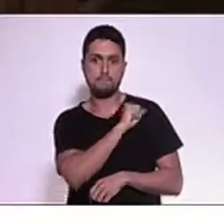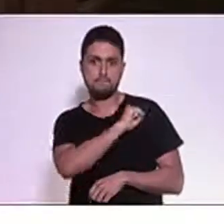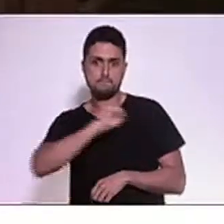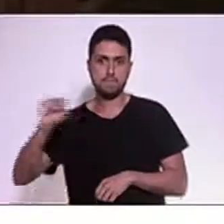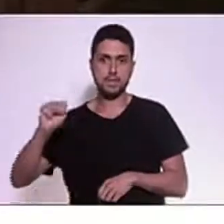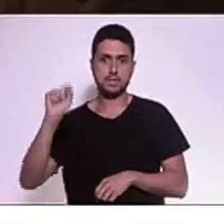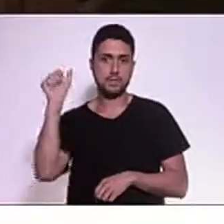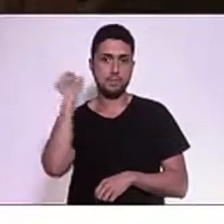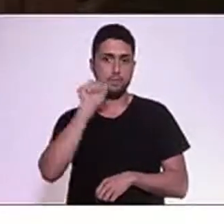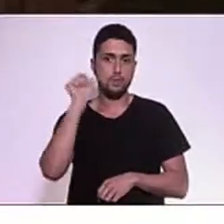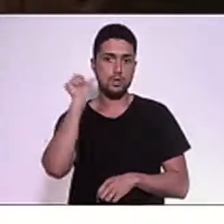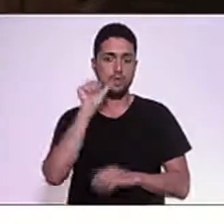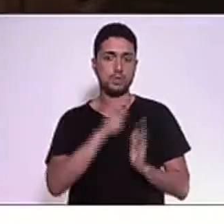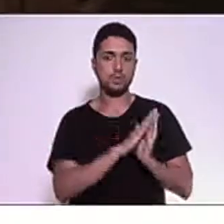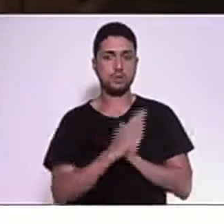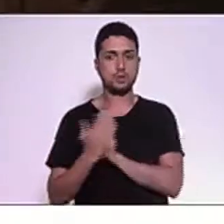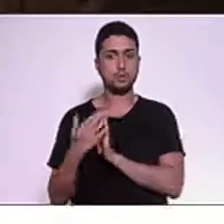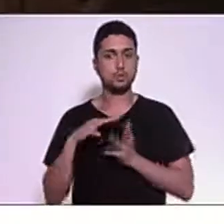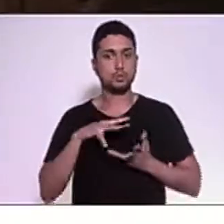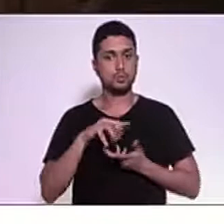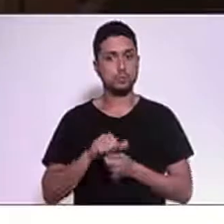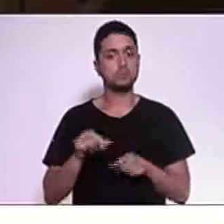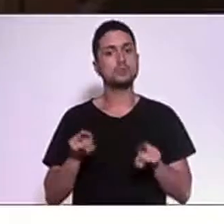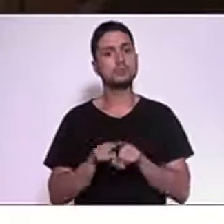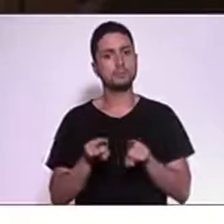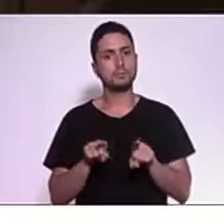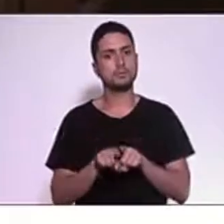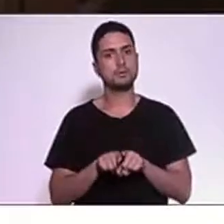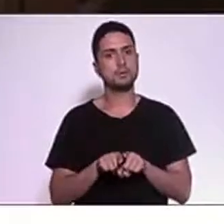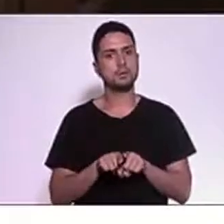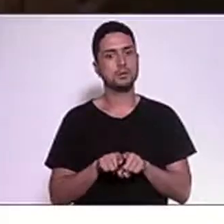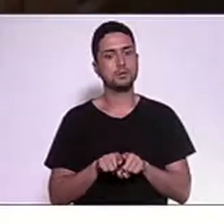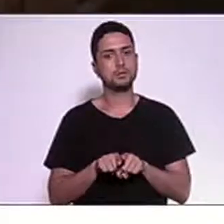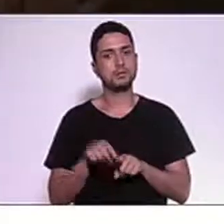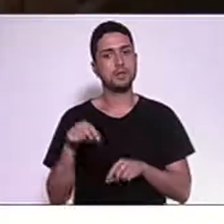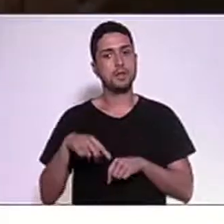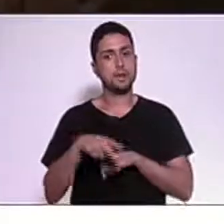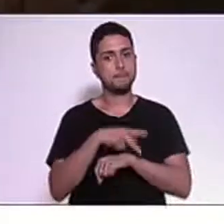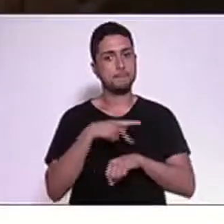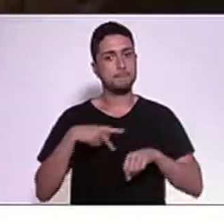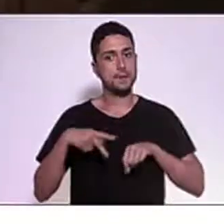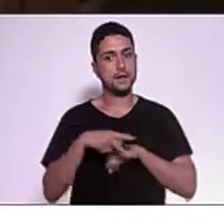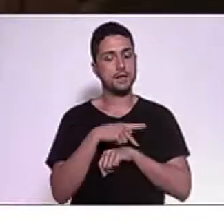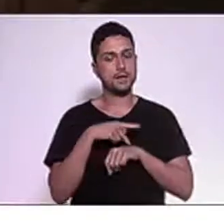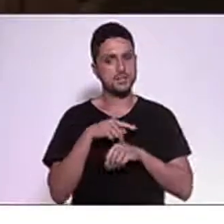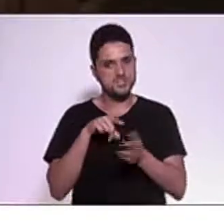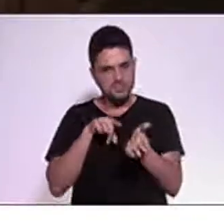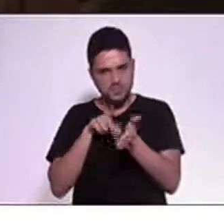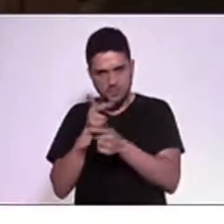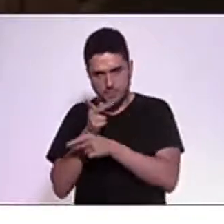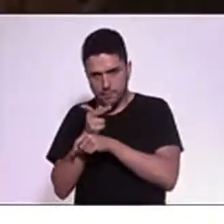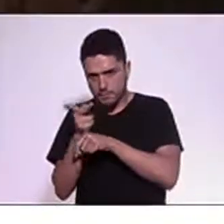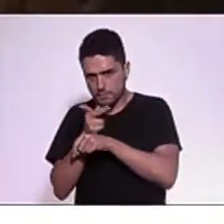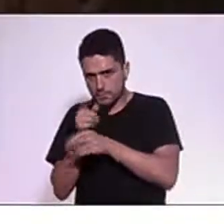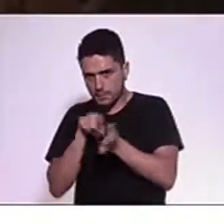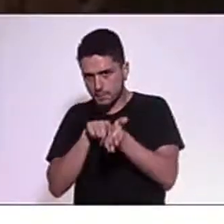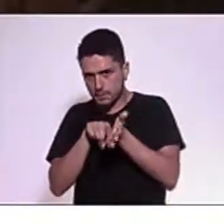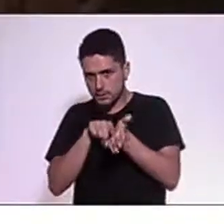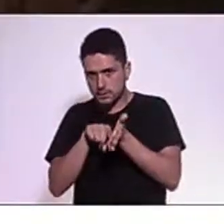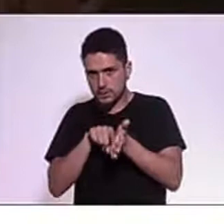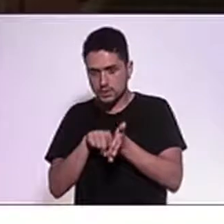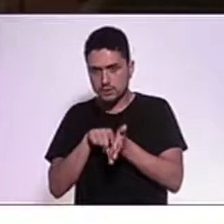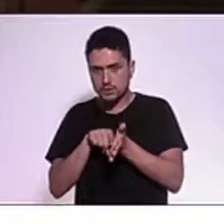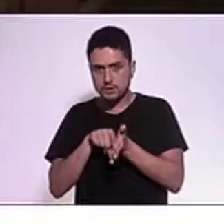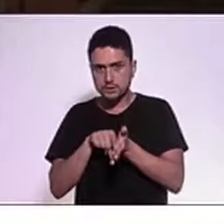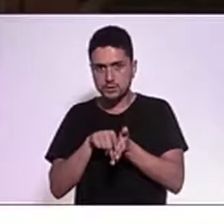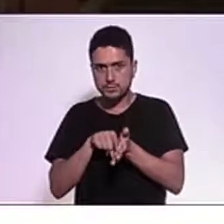mundo, apesar de ser também o país que mais consome pornografia de mulheres trans. Olha